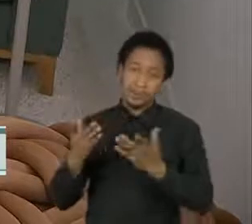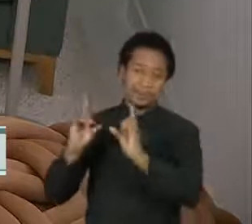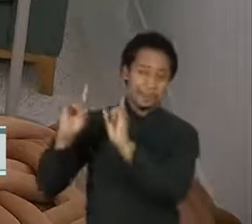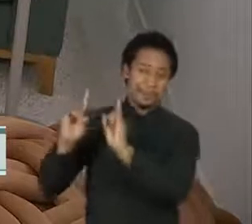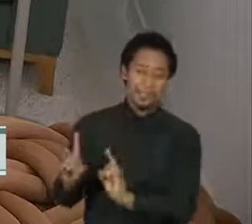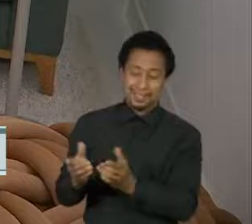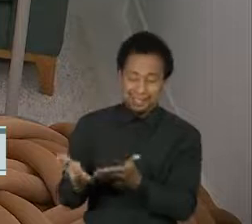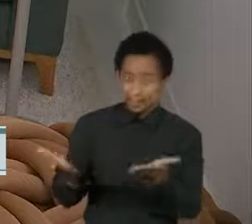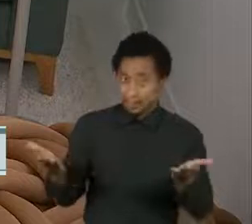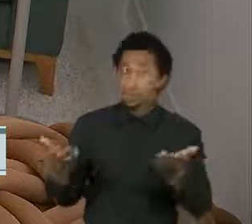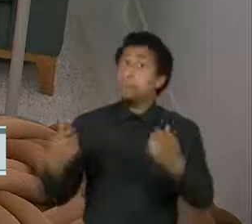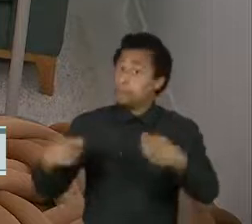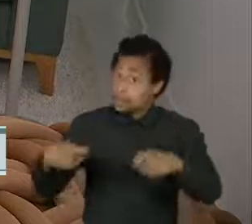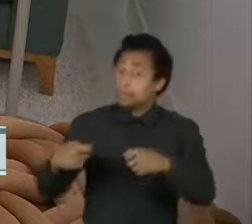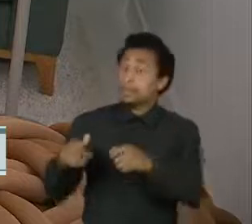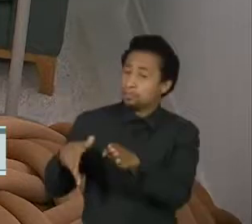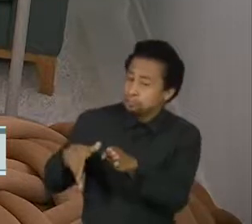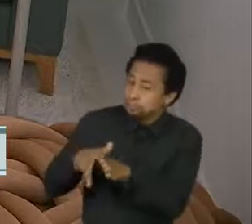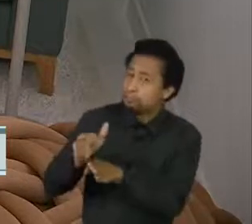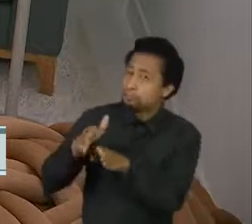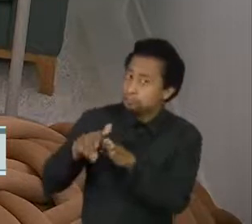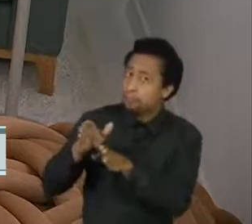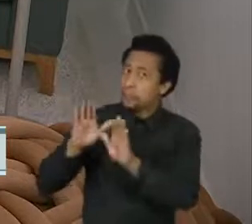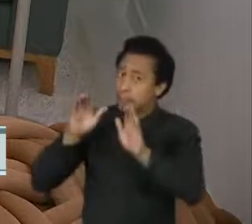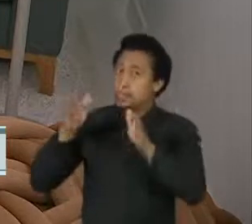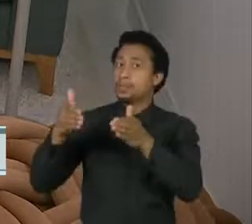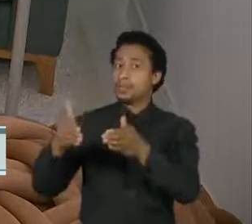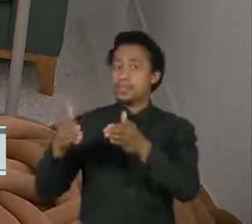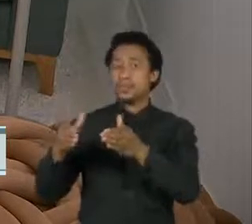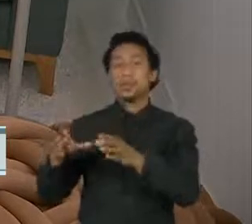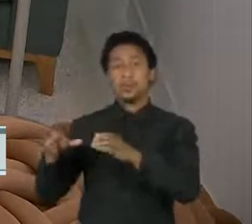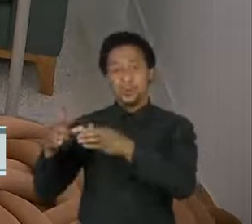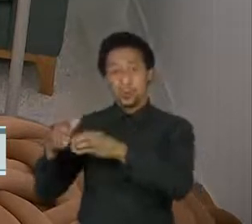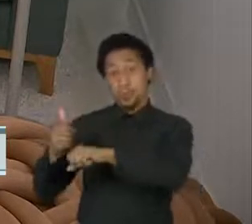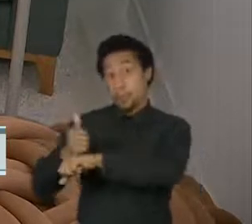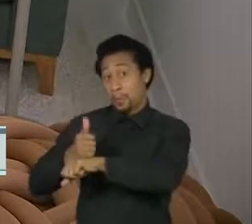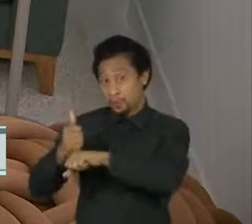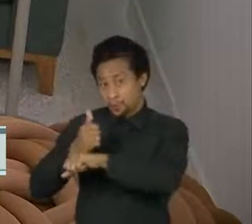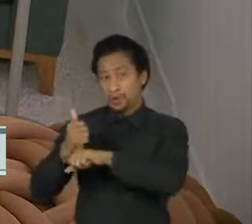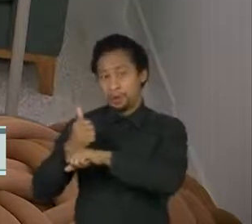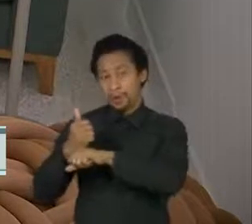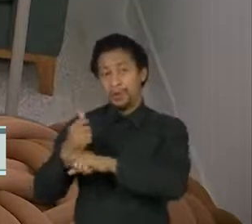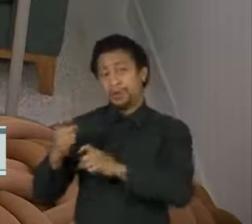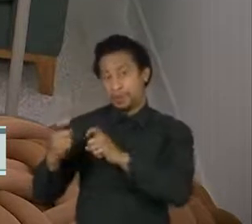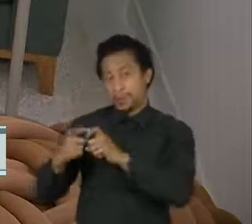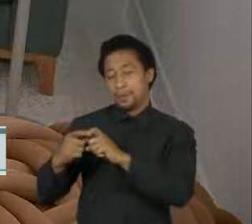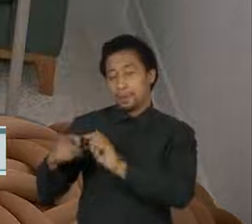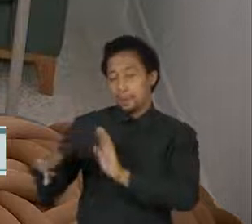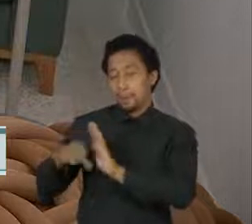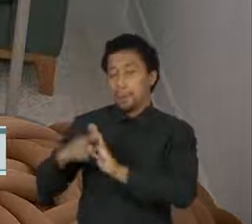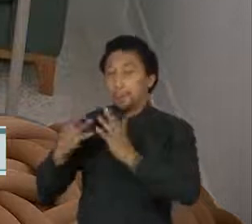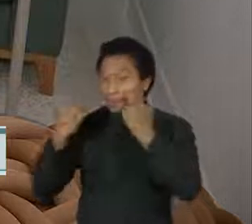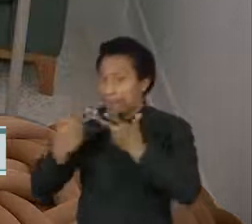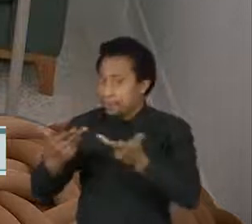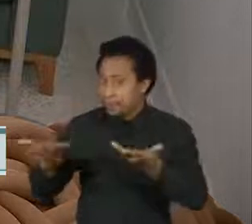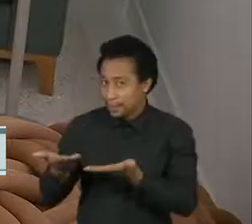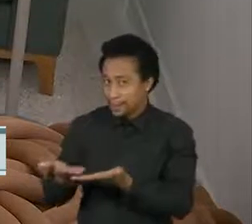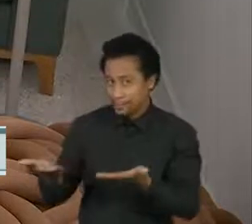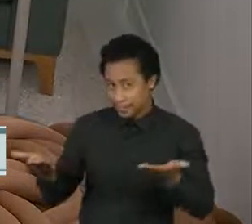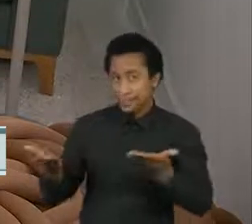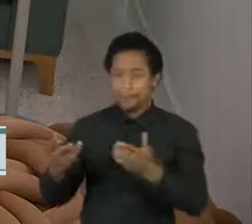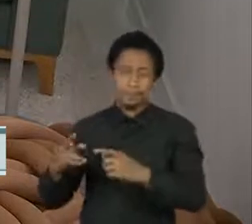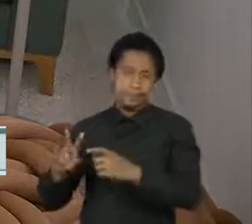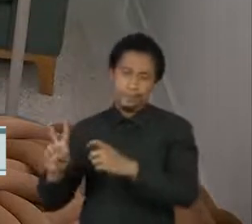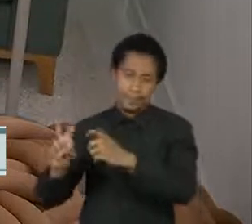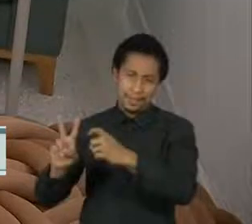e uma orientação específica do veterinário. O uso desses equipamentos não pode acontecer em período integral, apenas nos